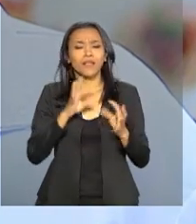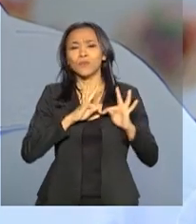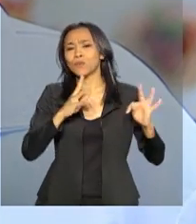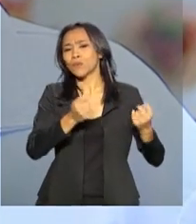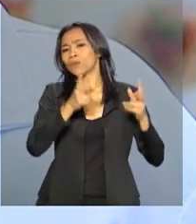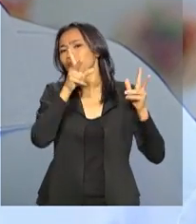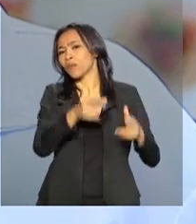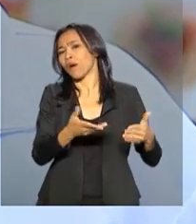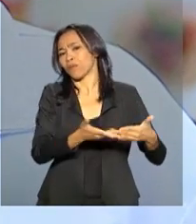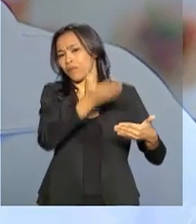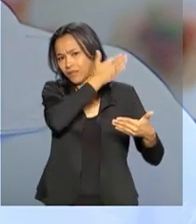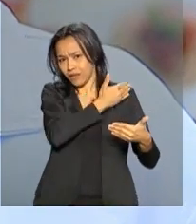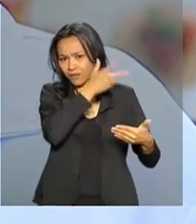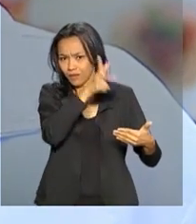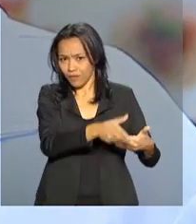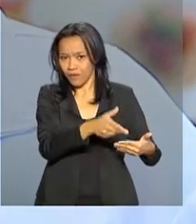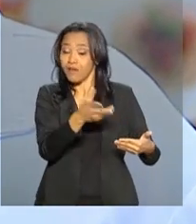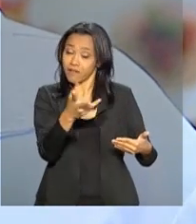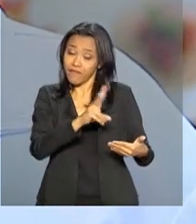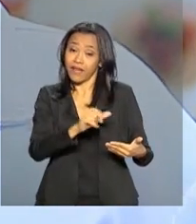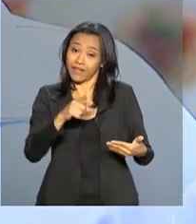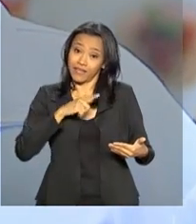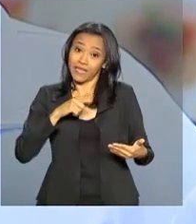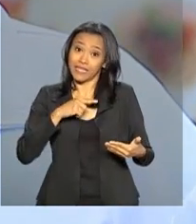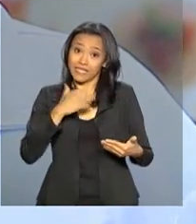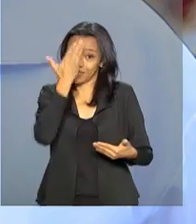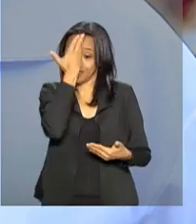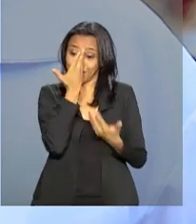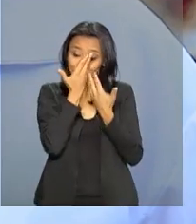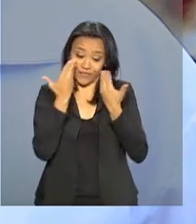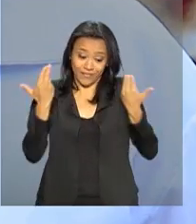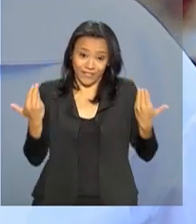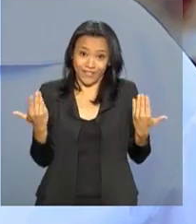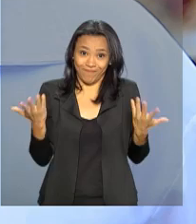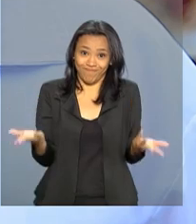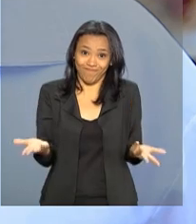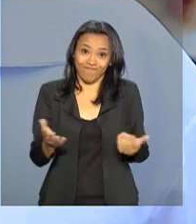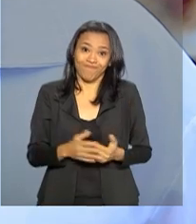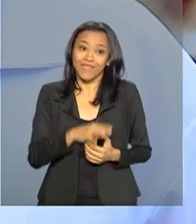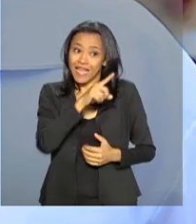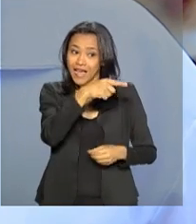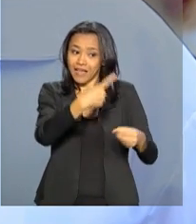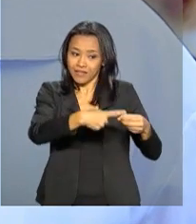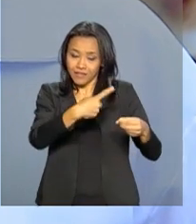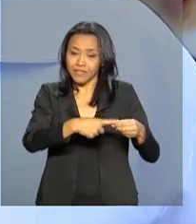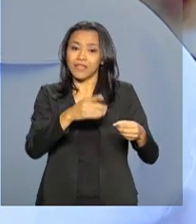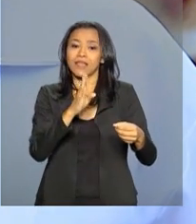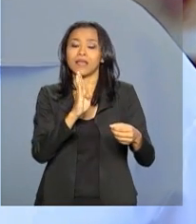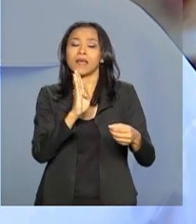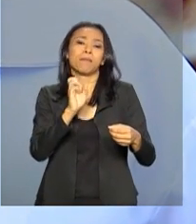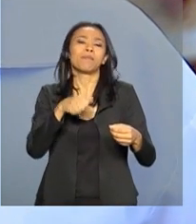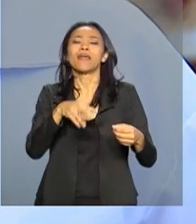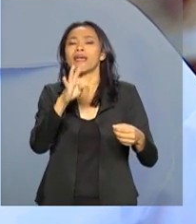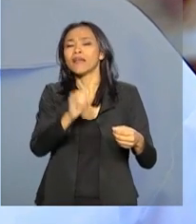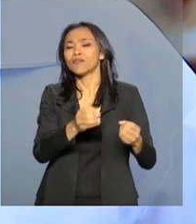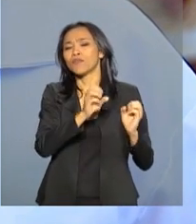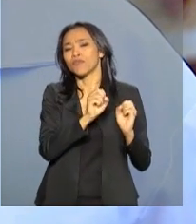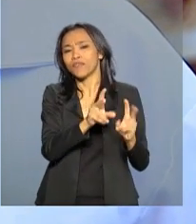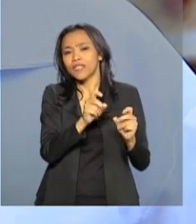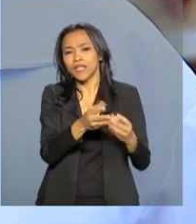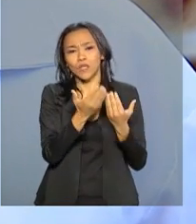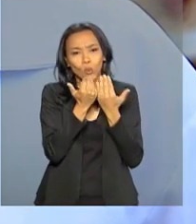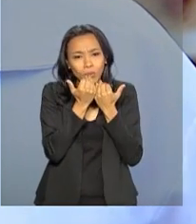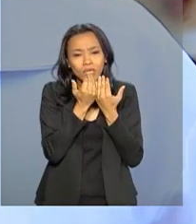antes, mas já sabe que agora vai ter que se dividir. E Bento era o ponto, sim, das coxinhas, da comida